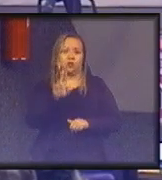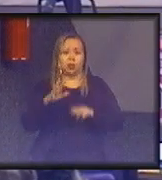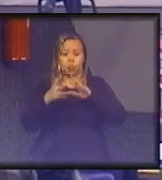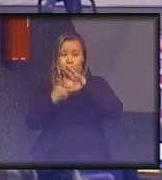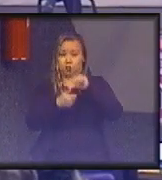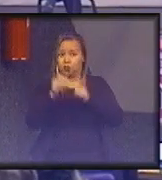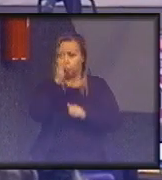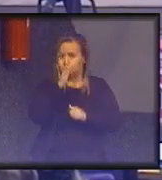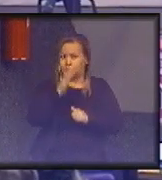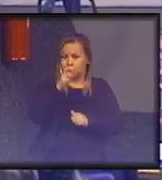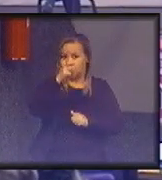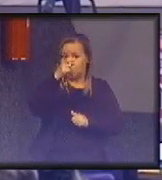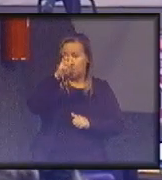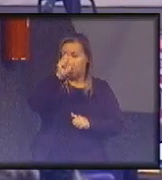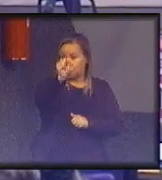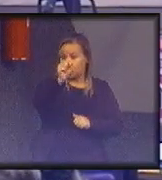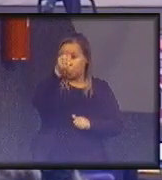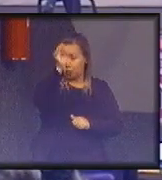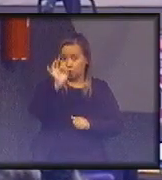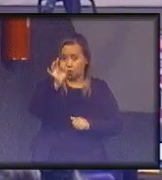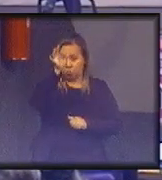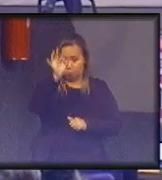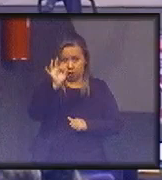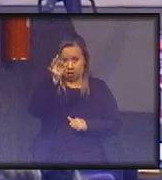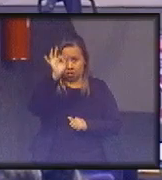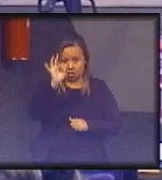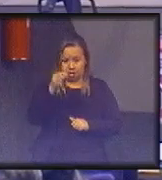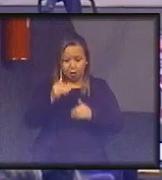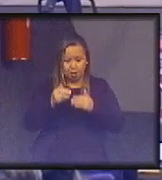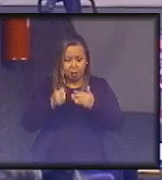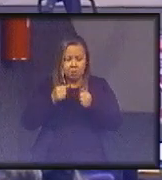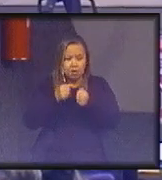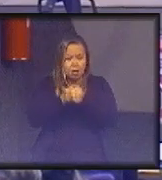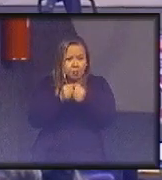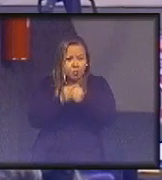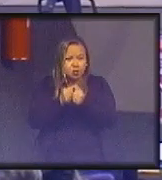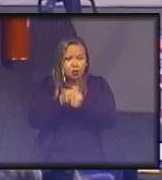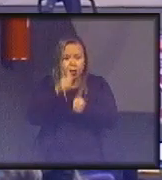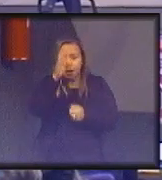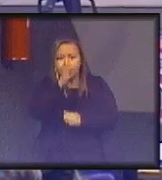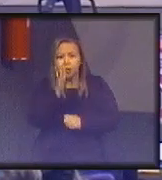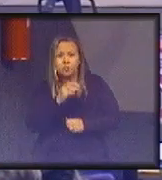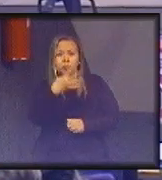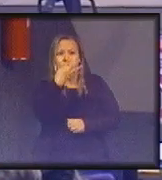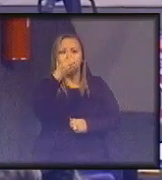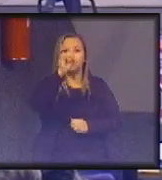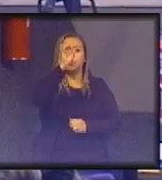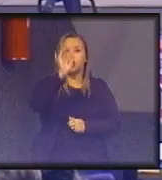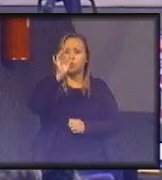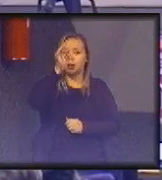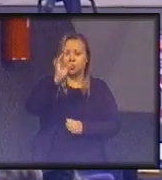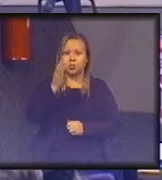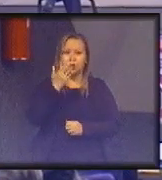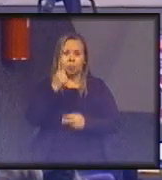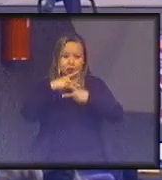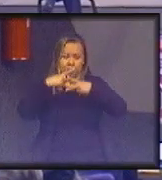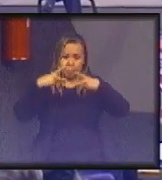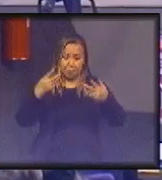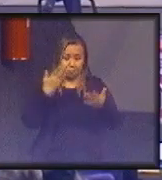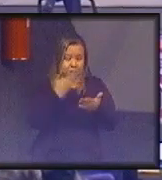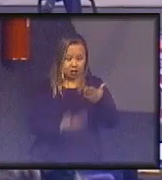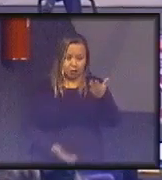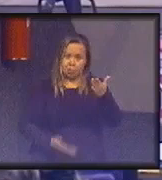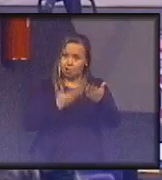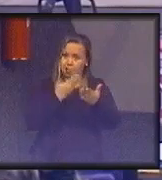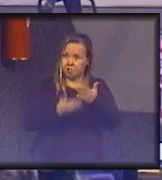No Brasil, 58%. Aproximadamente, no Brasil, 40% dos alimentos são perdidos